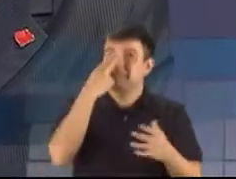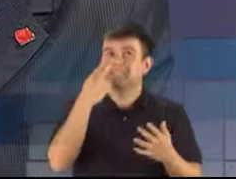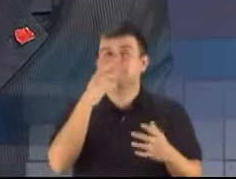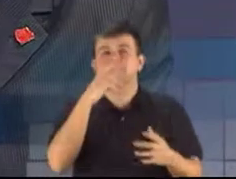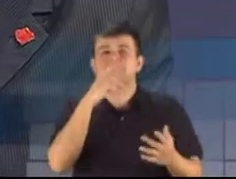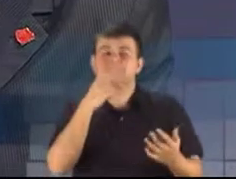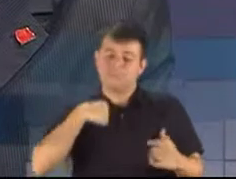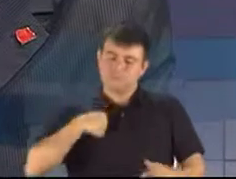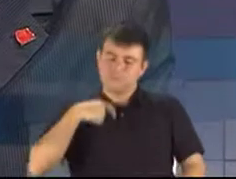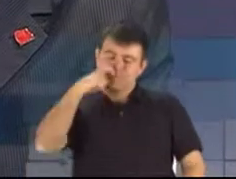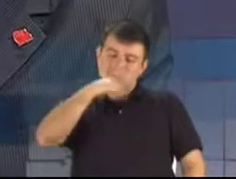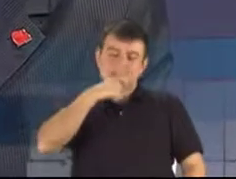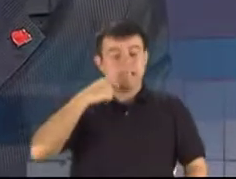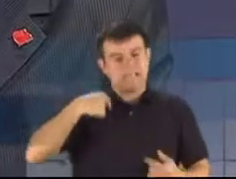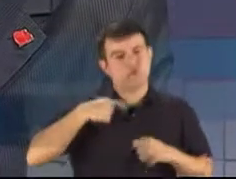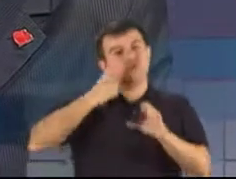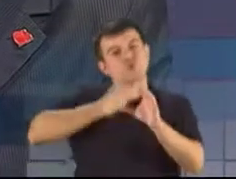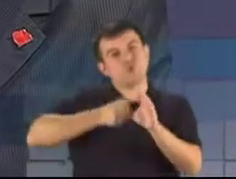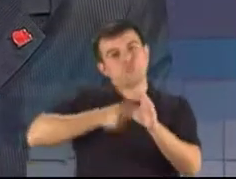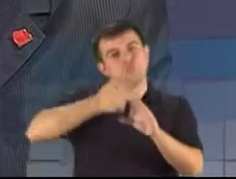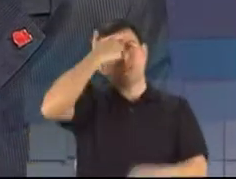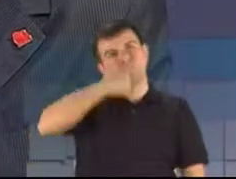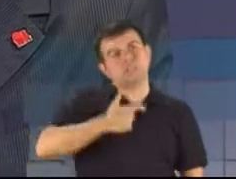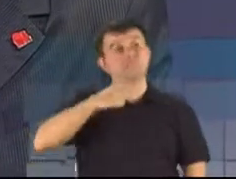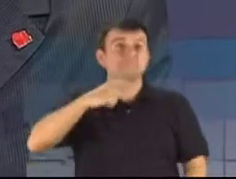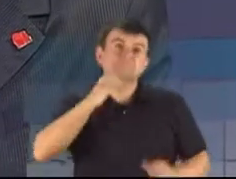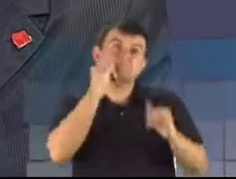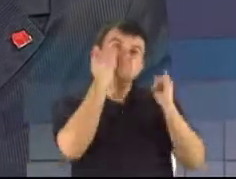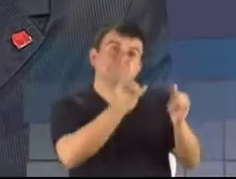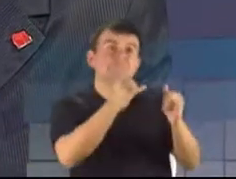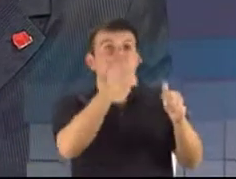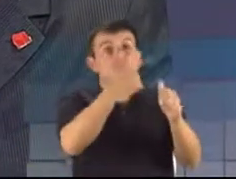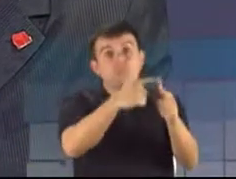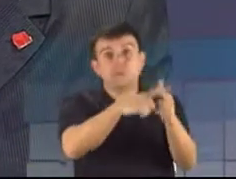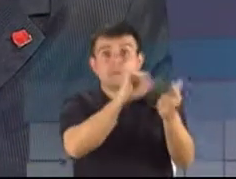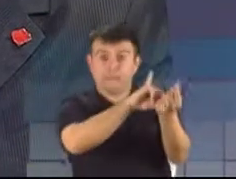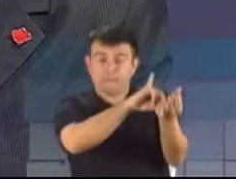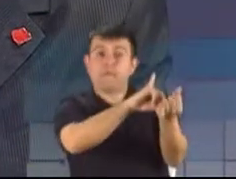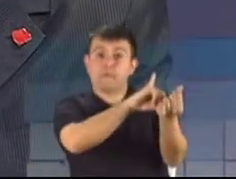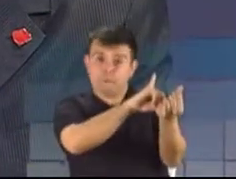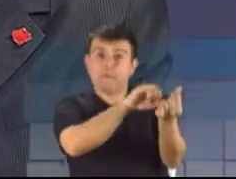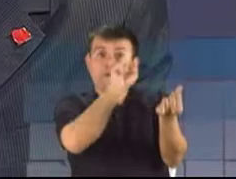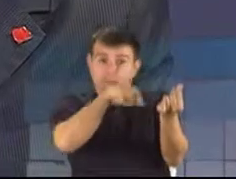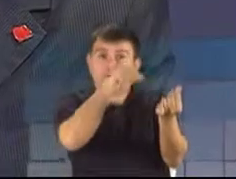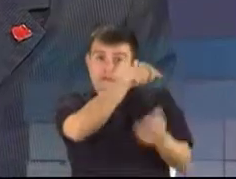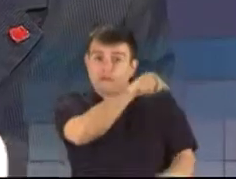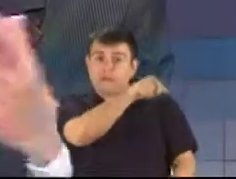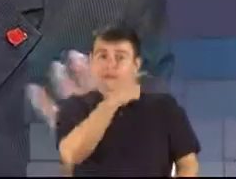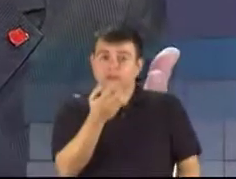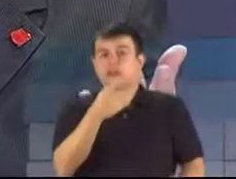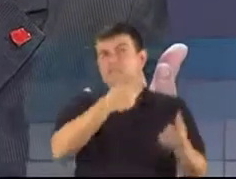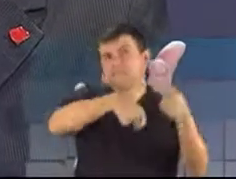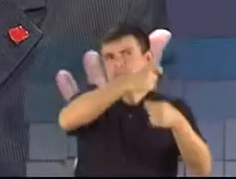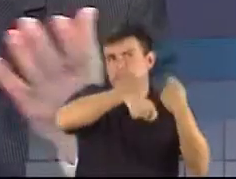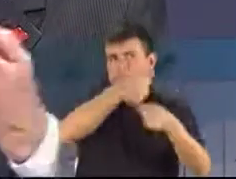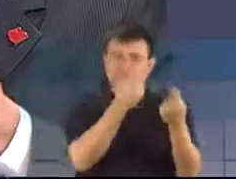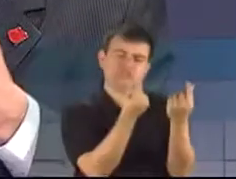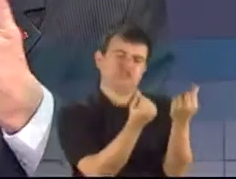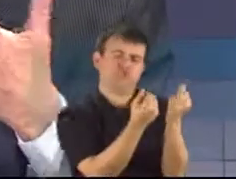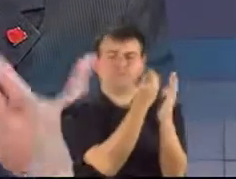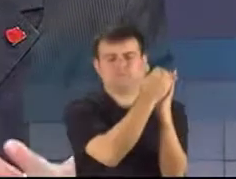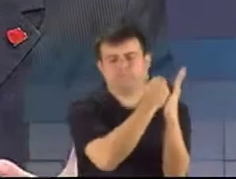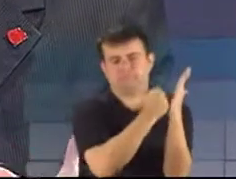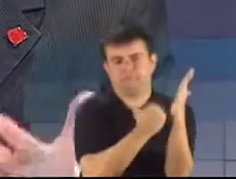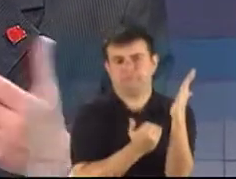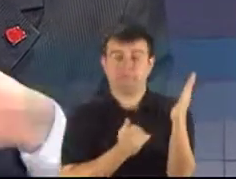dizer que tem a solução de um problema capitalista, que é o problema de dinheiro que